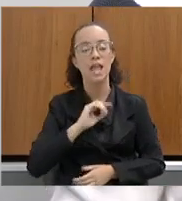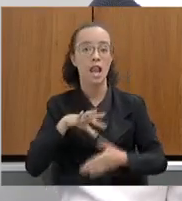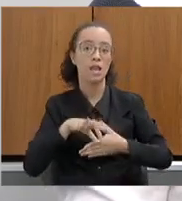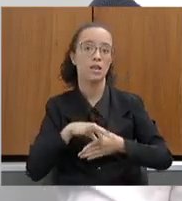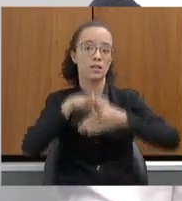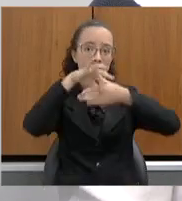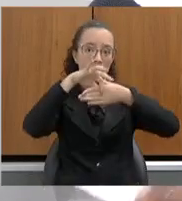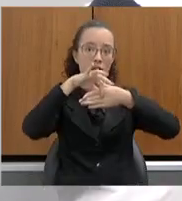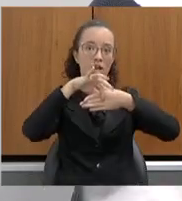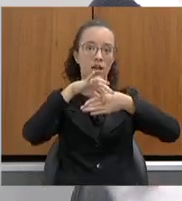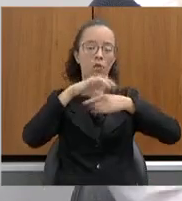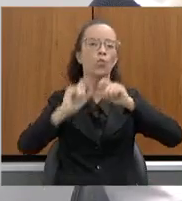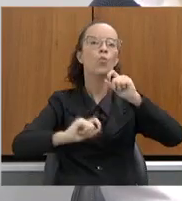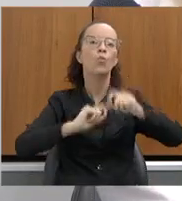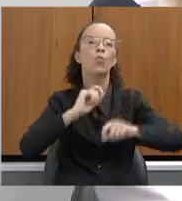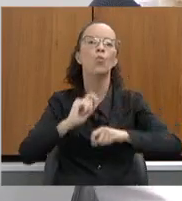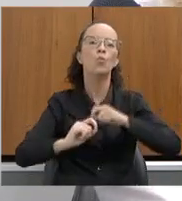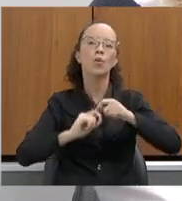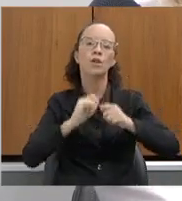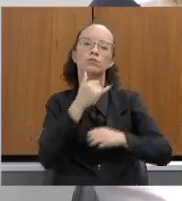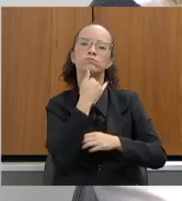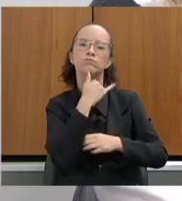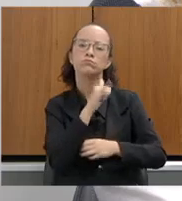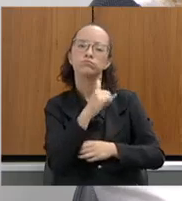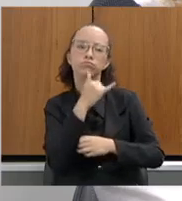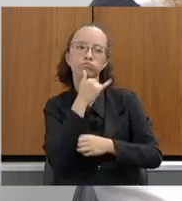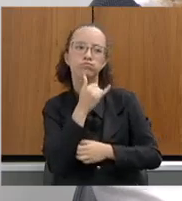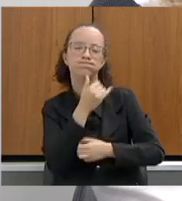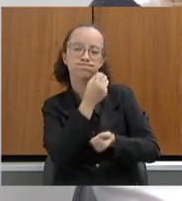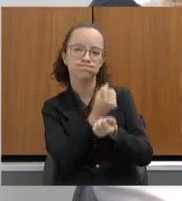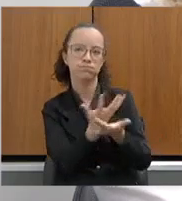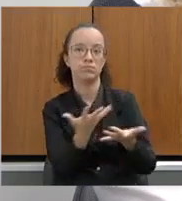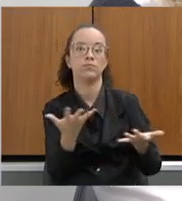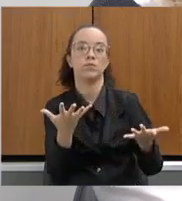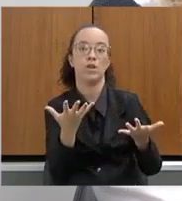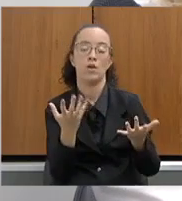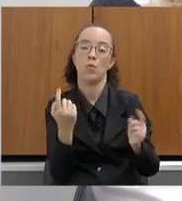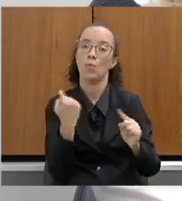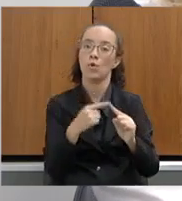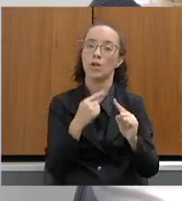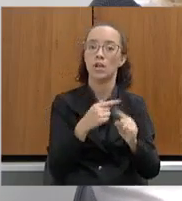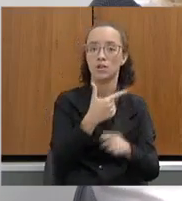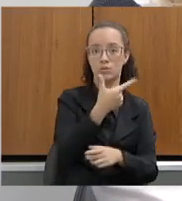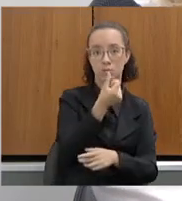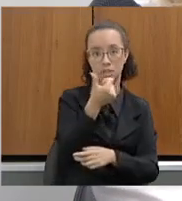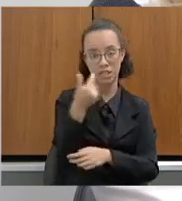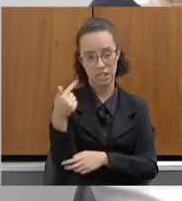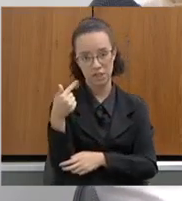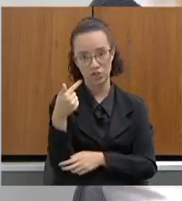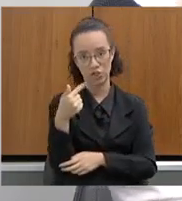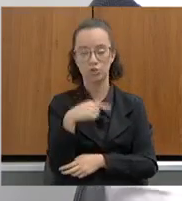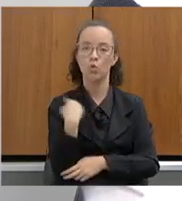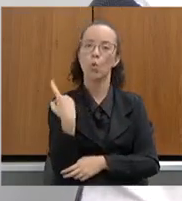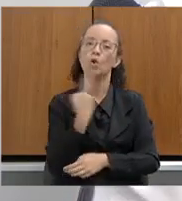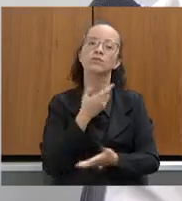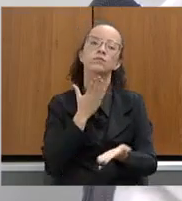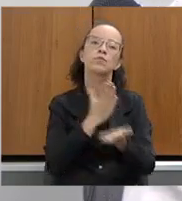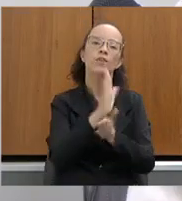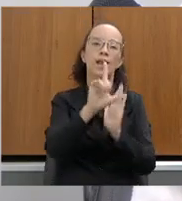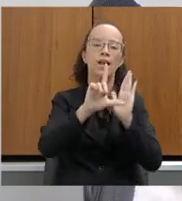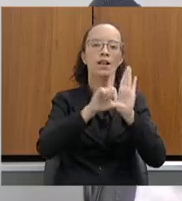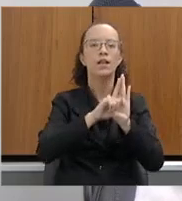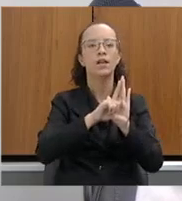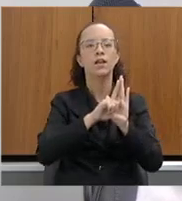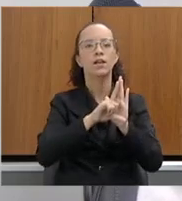na geração distribuída, pois nós aprovamos aqui em 2017 a lei